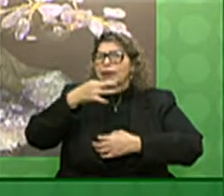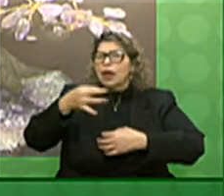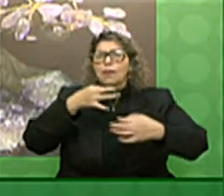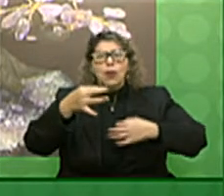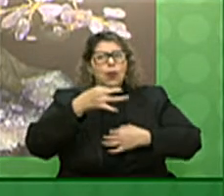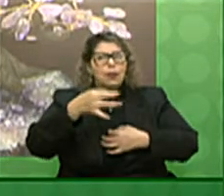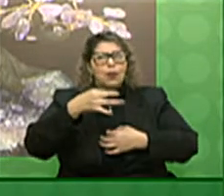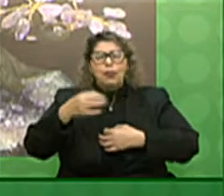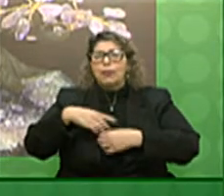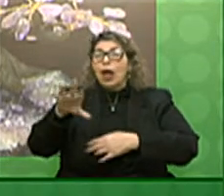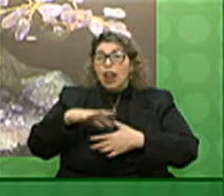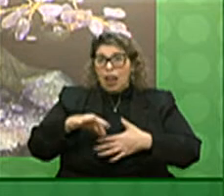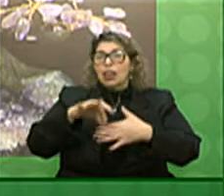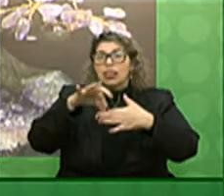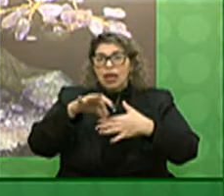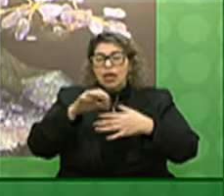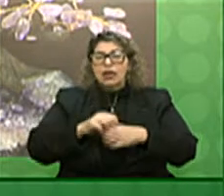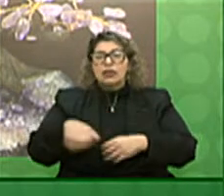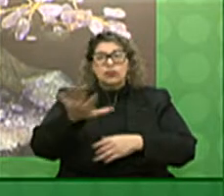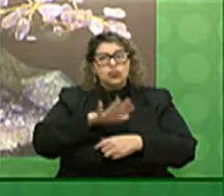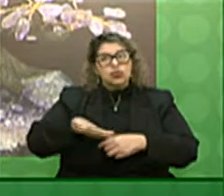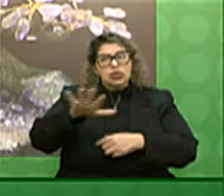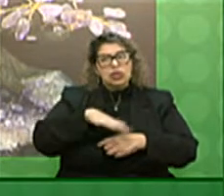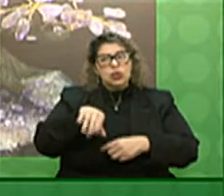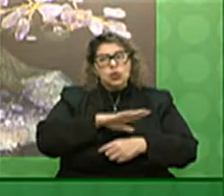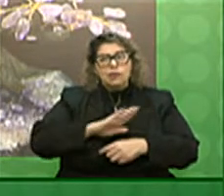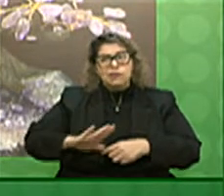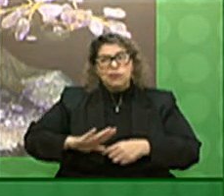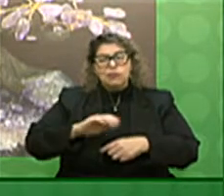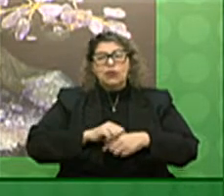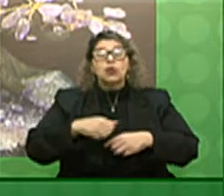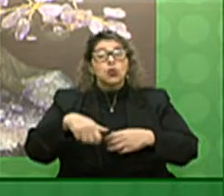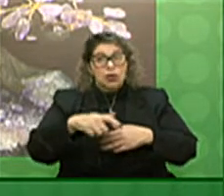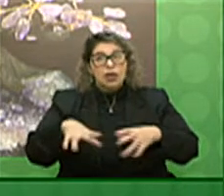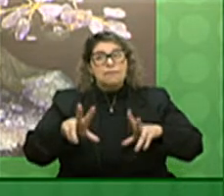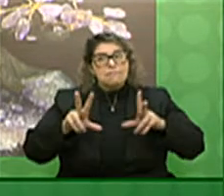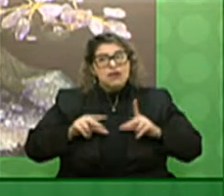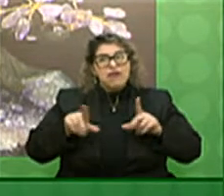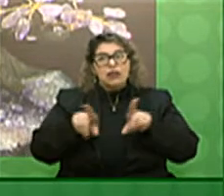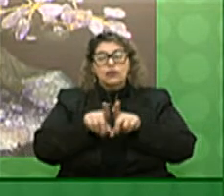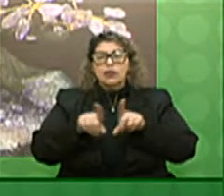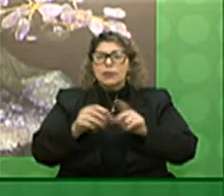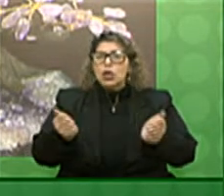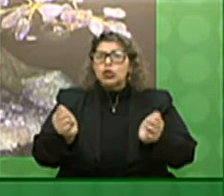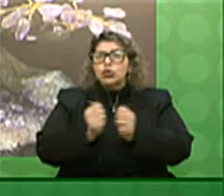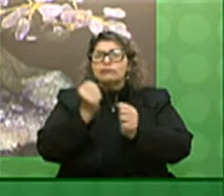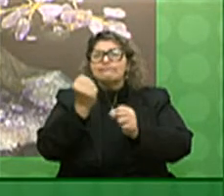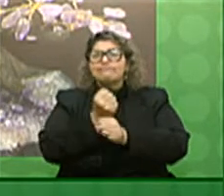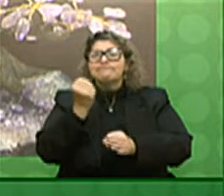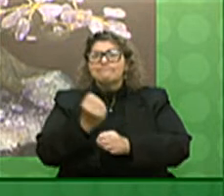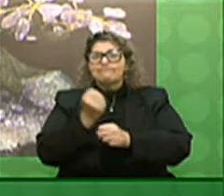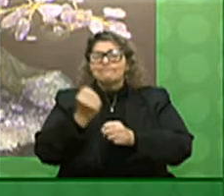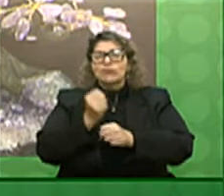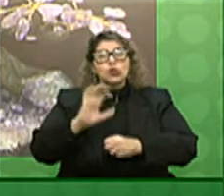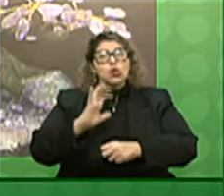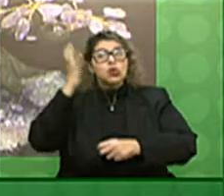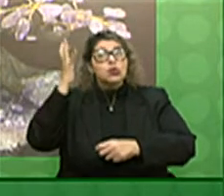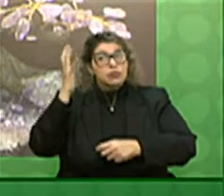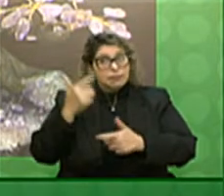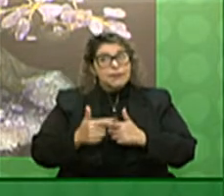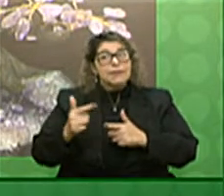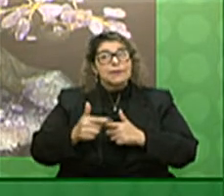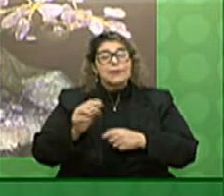trazer lideranças do setor público e do setor privado para que juntos nós possamos construir soluções